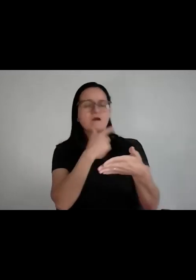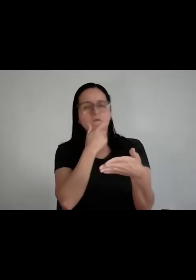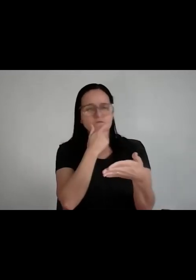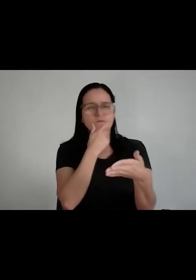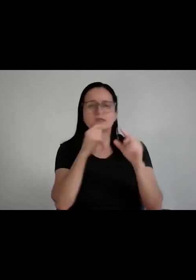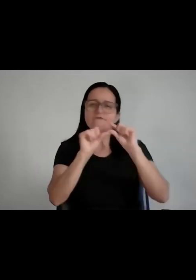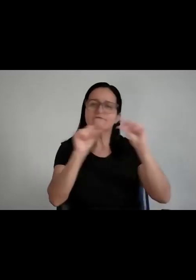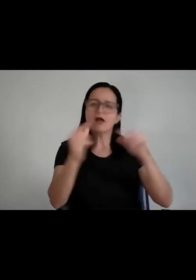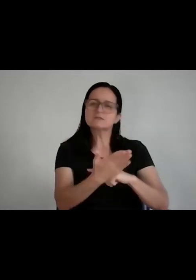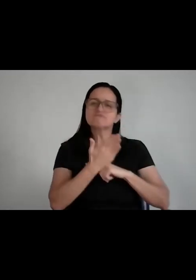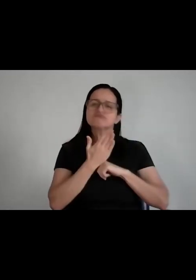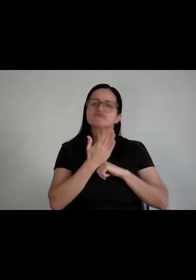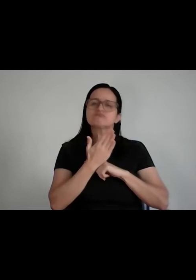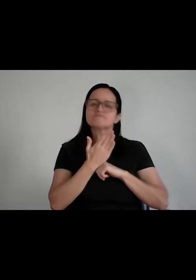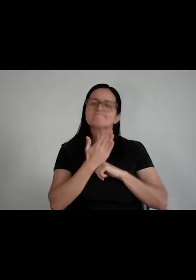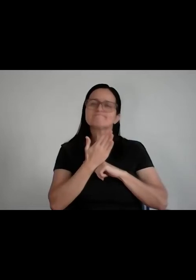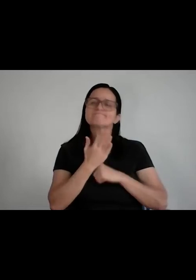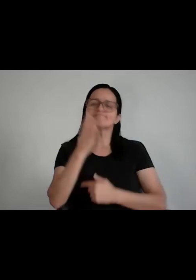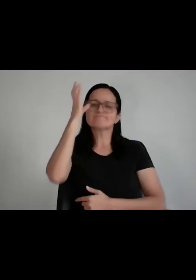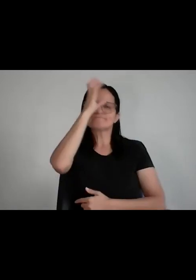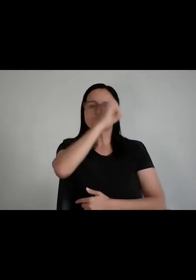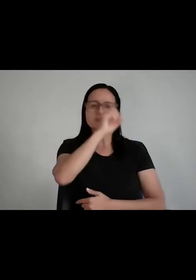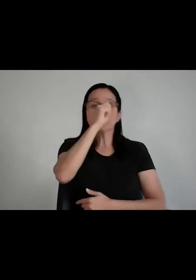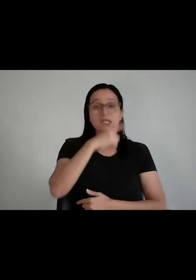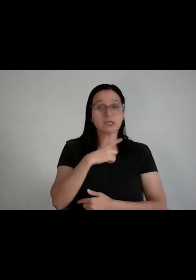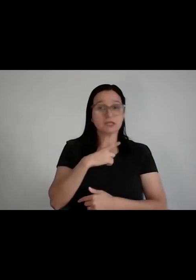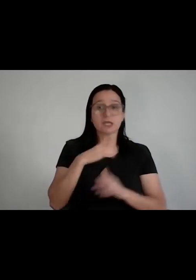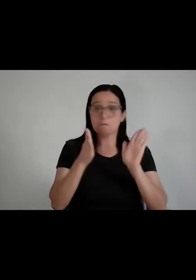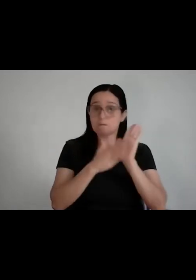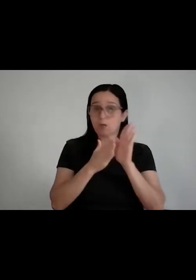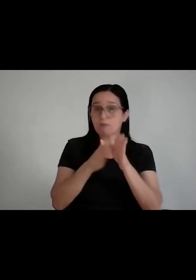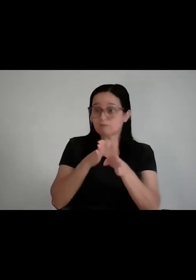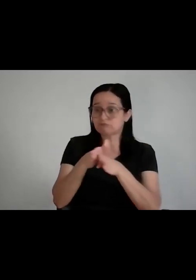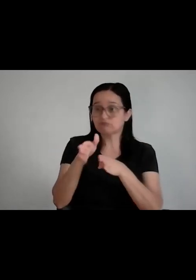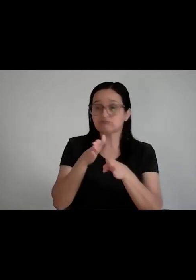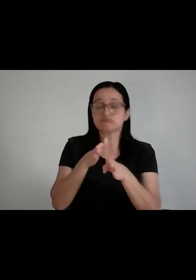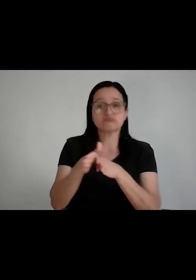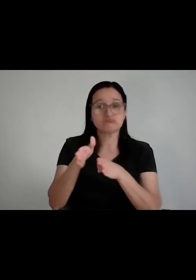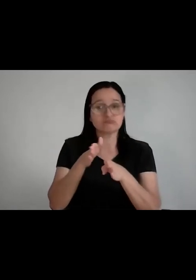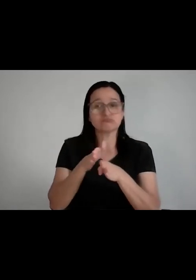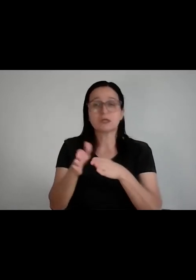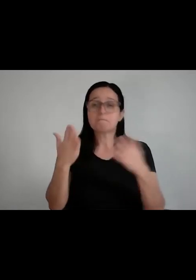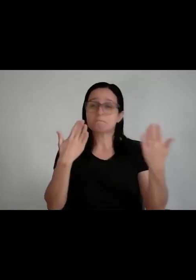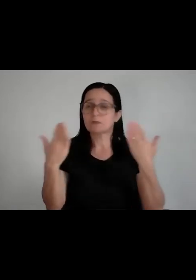reflexão, existem hoje programas de mentoria, de coaching, é psicólogo,